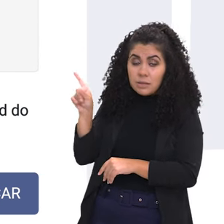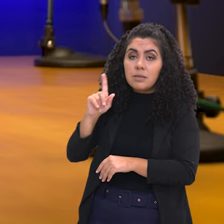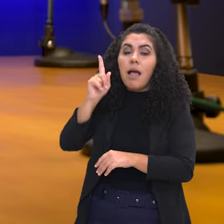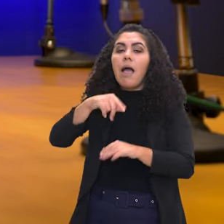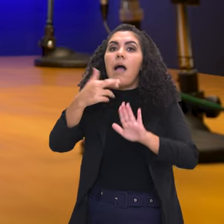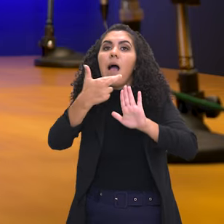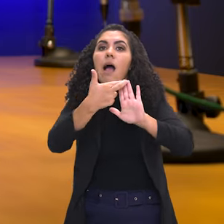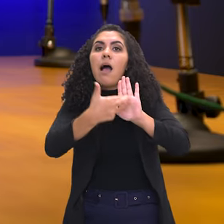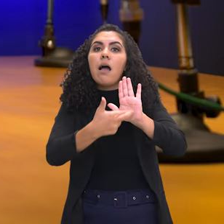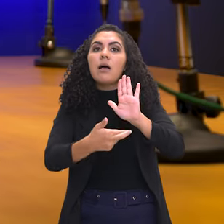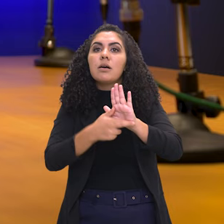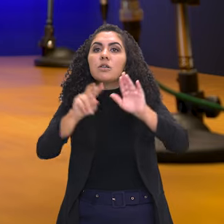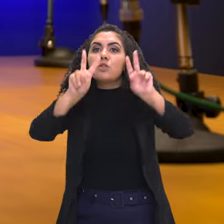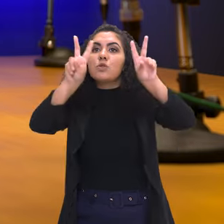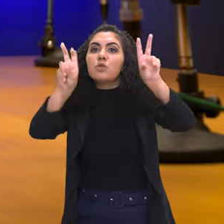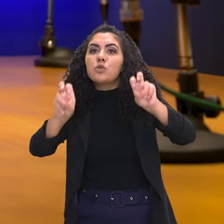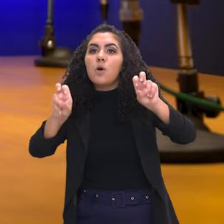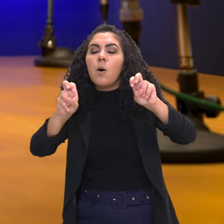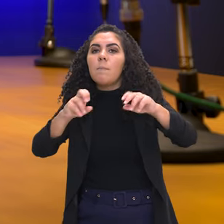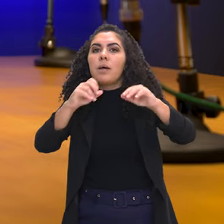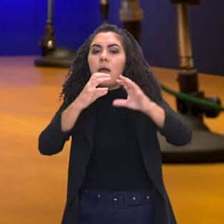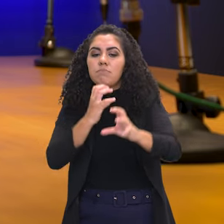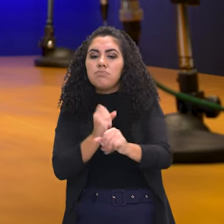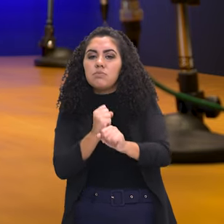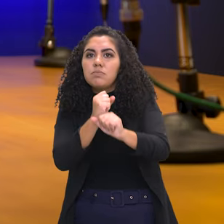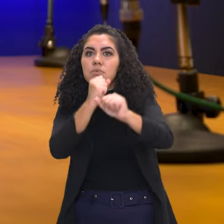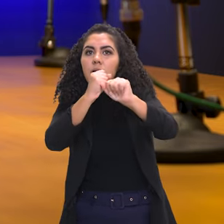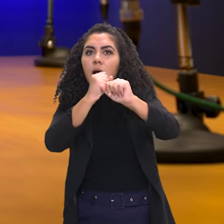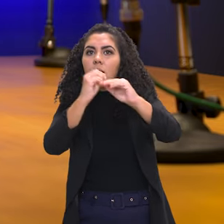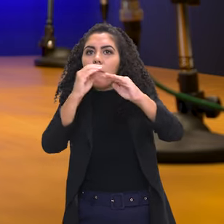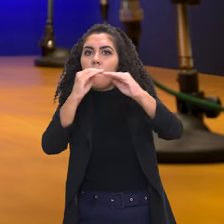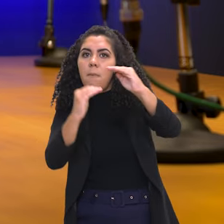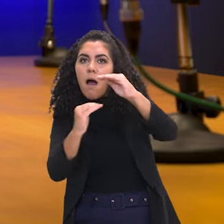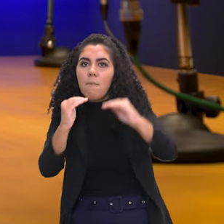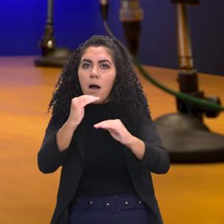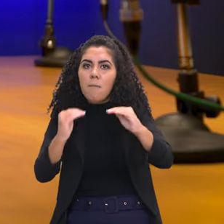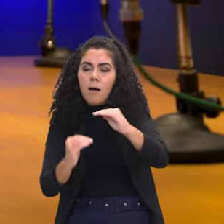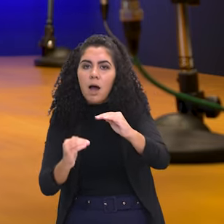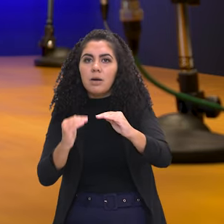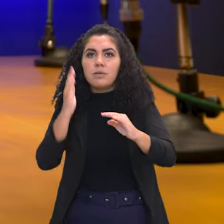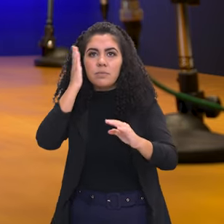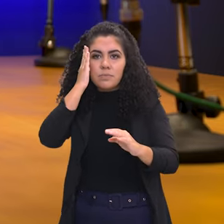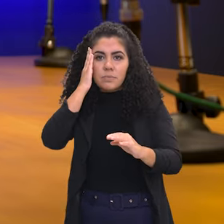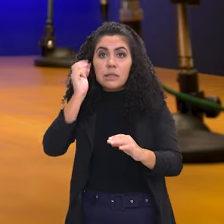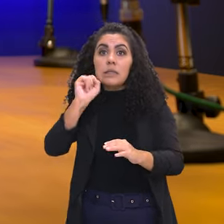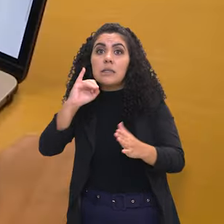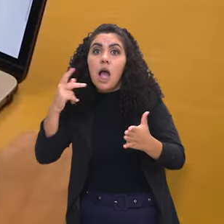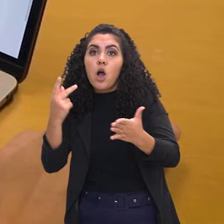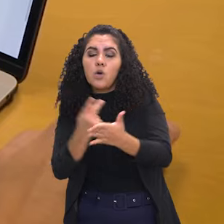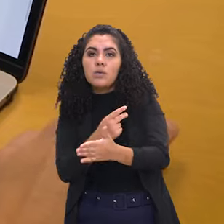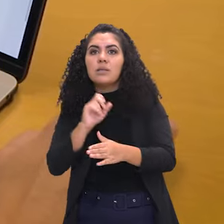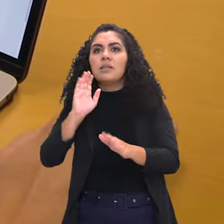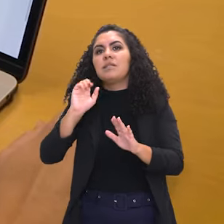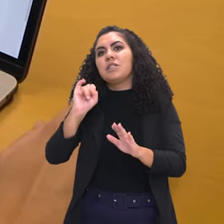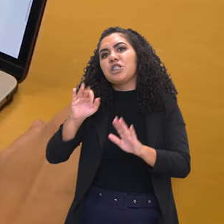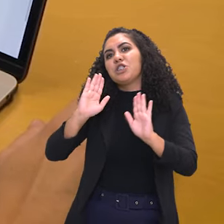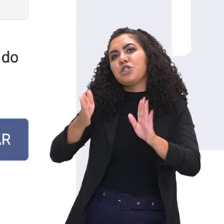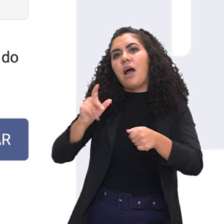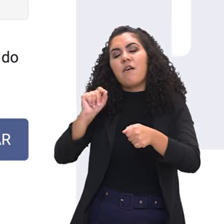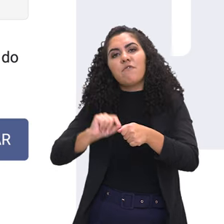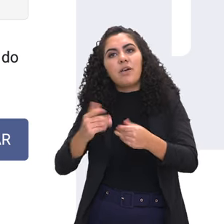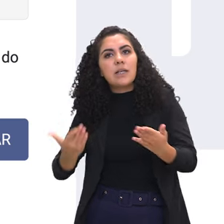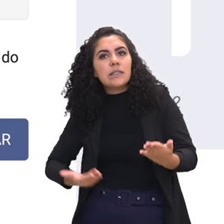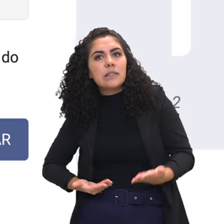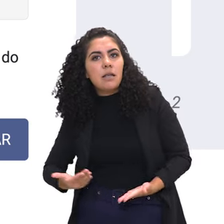faz parte dos critérios de desempate, caso os candidatos cheguem à seleção final com a mesma nota. Se prestou serviço